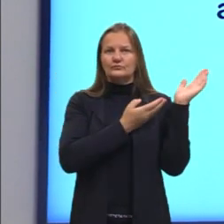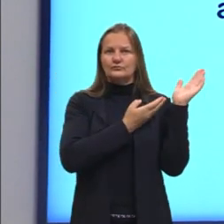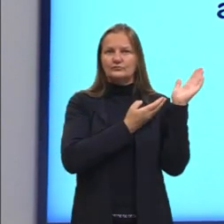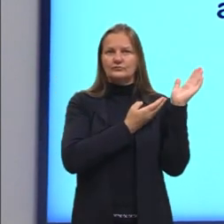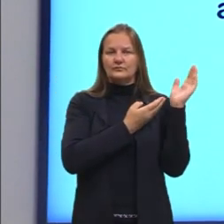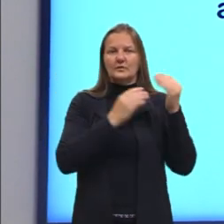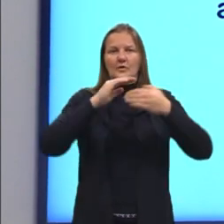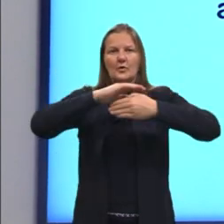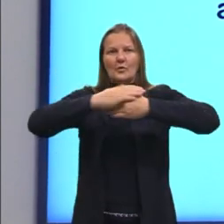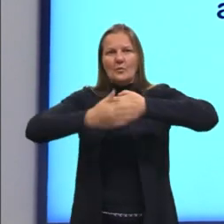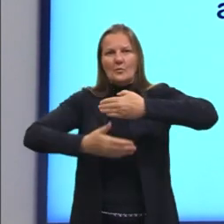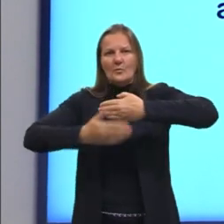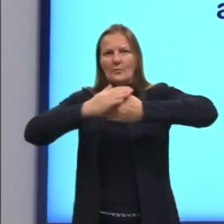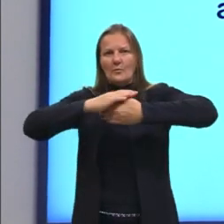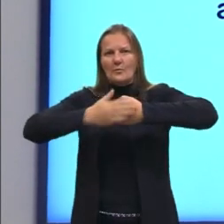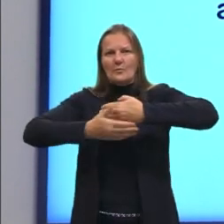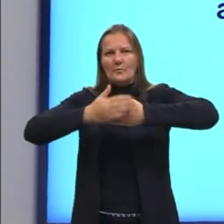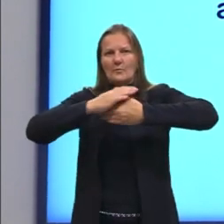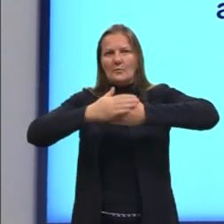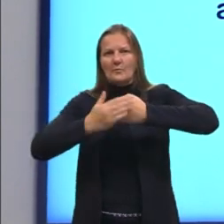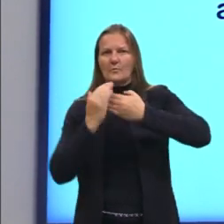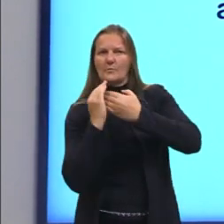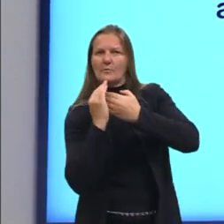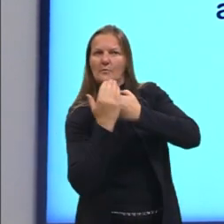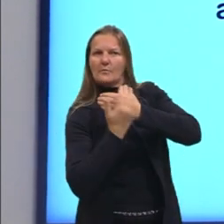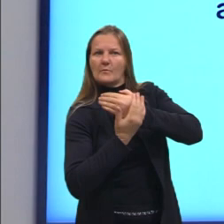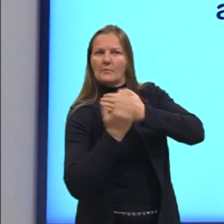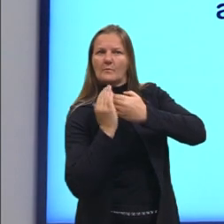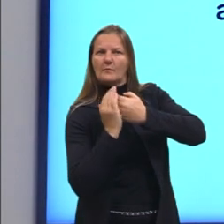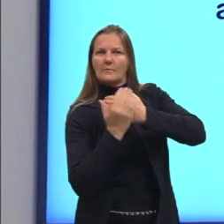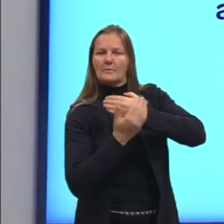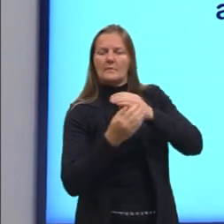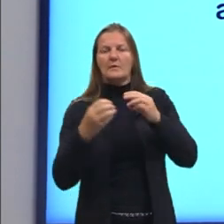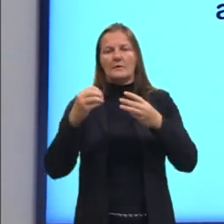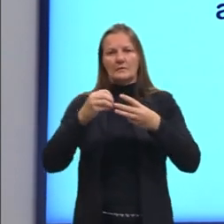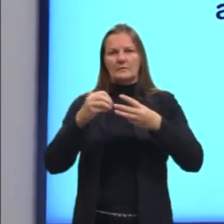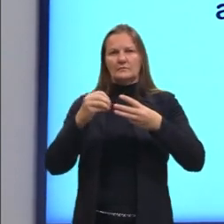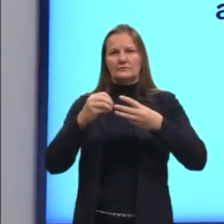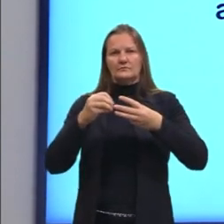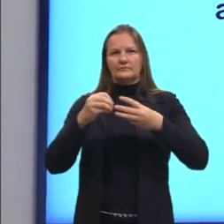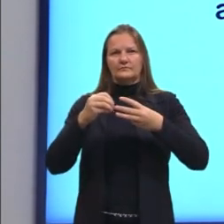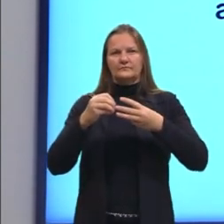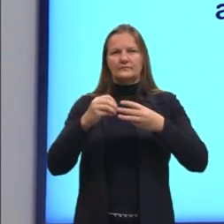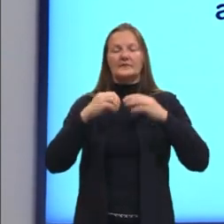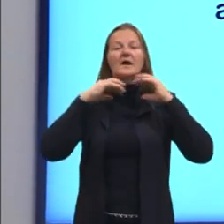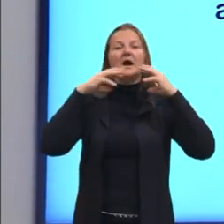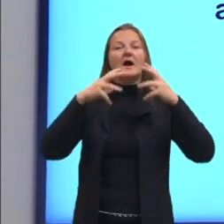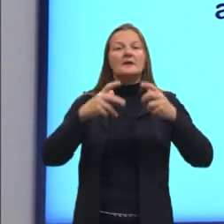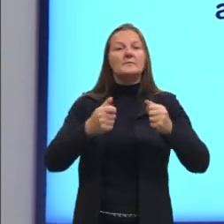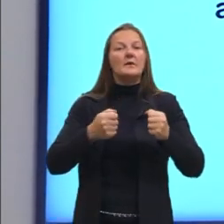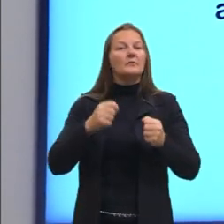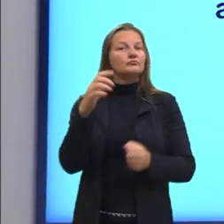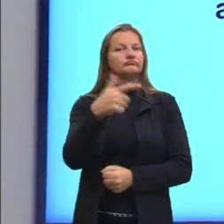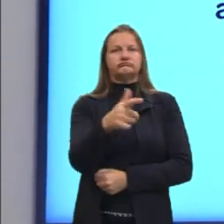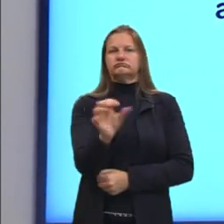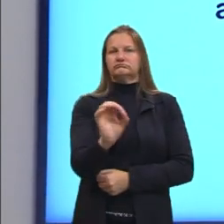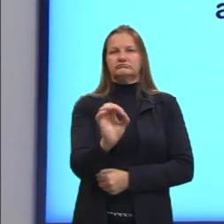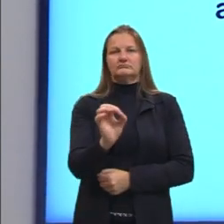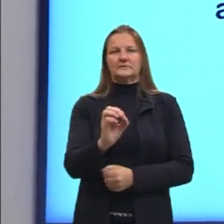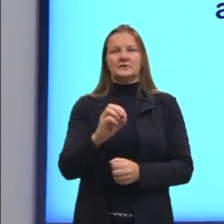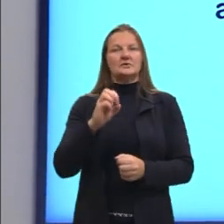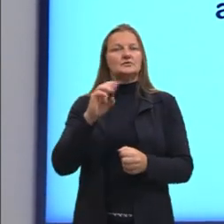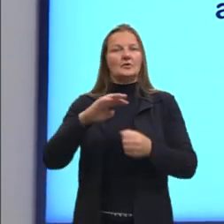parede, ó, que vai revestir o lado exterior da célula. A animal já não tem, Só tem a